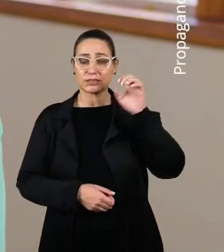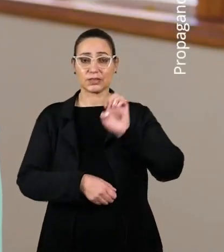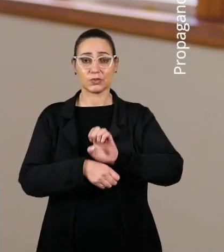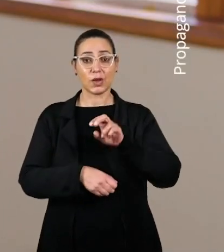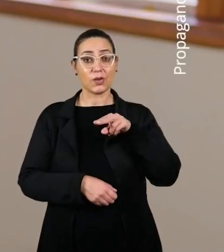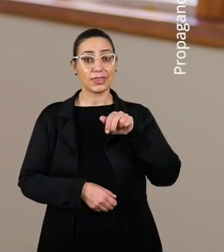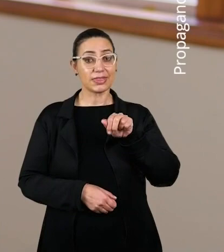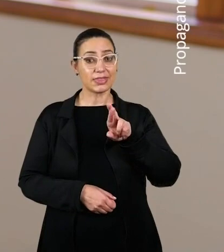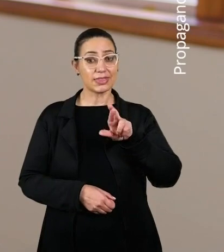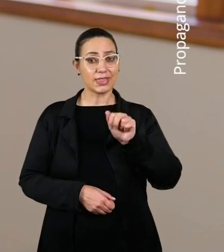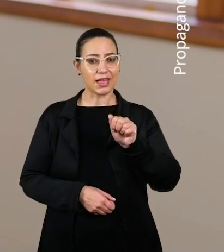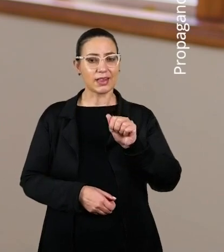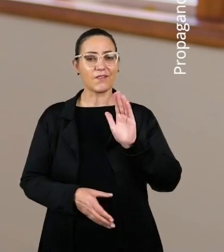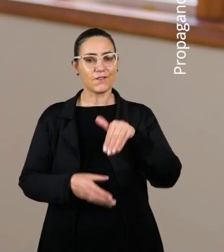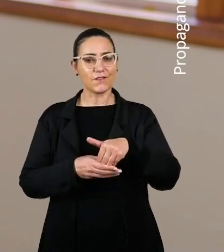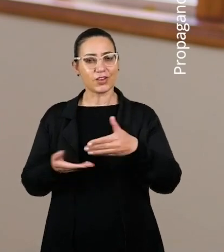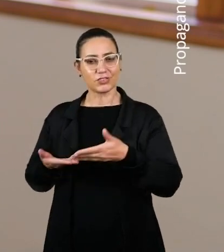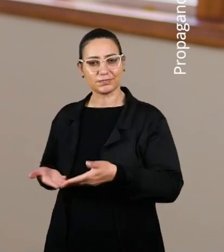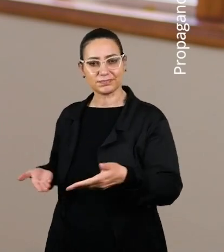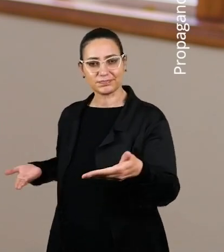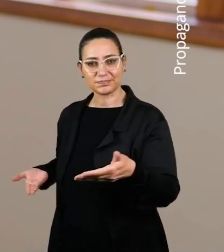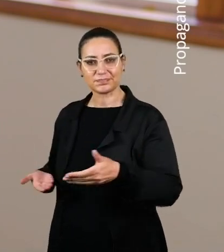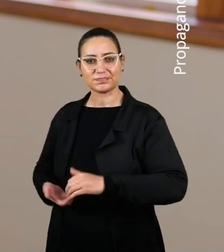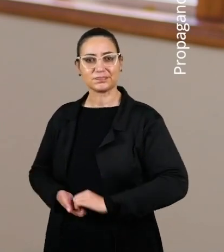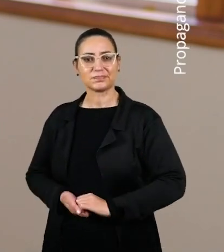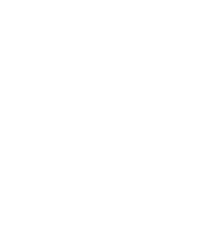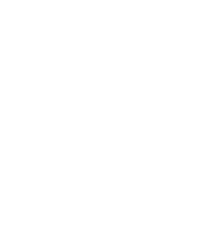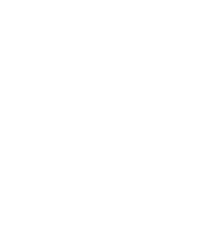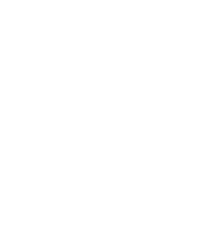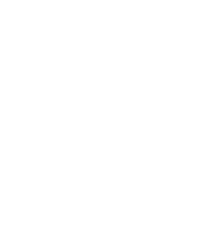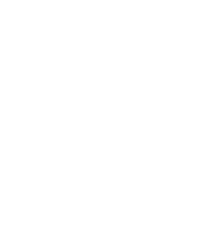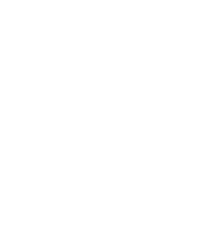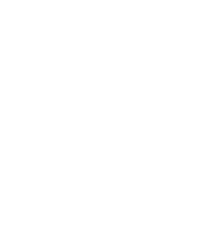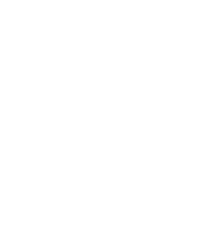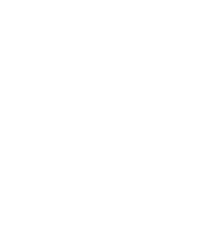Para deputado estadual, Nara Correia, 14.414.